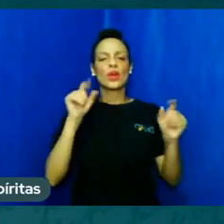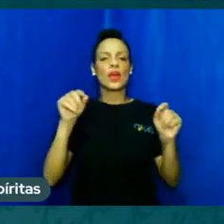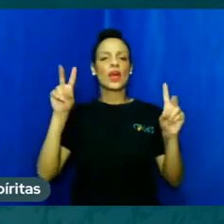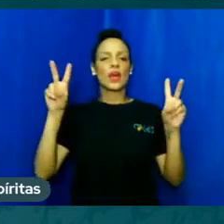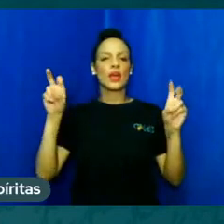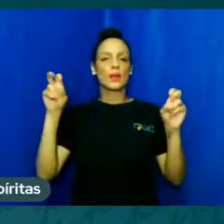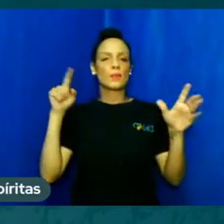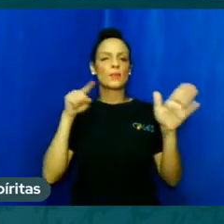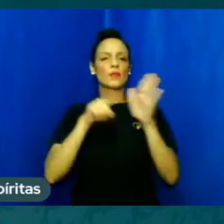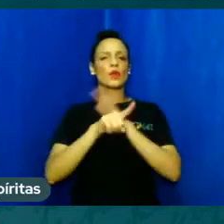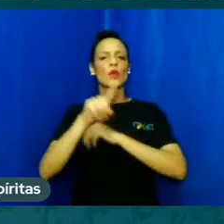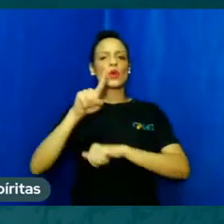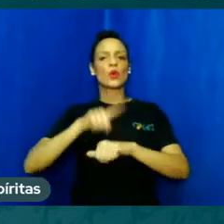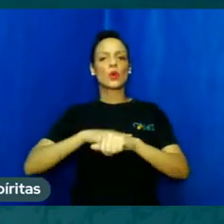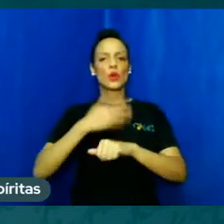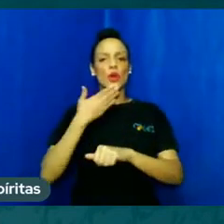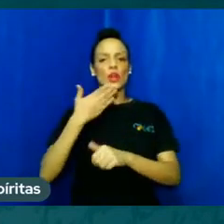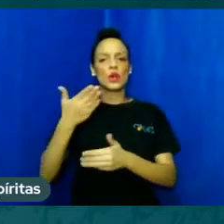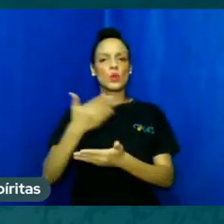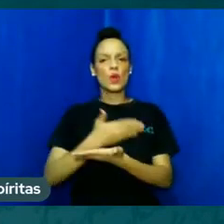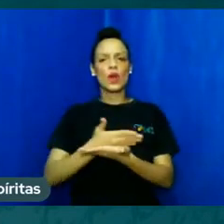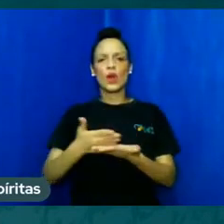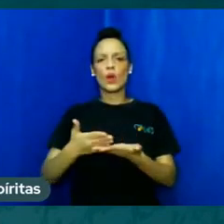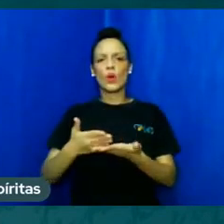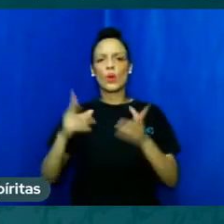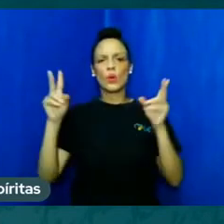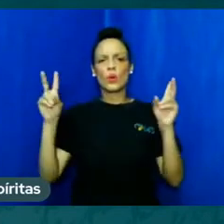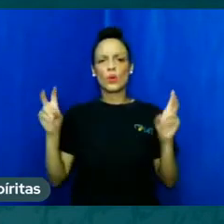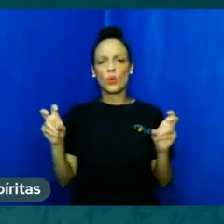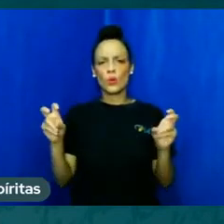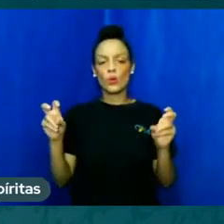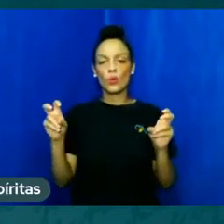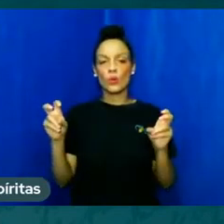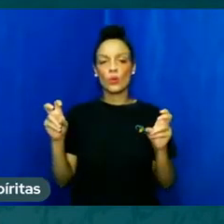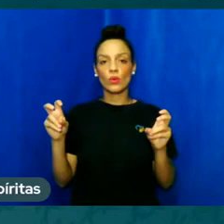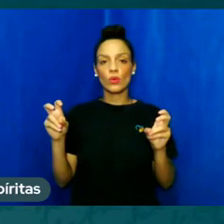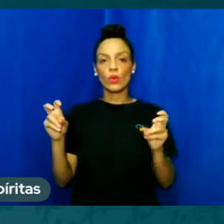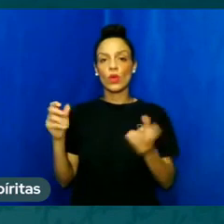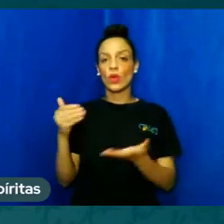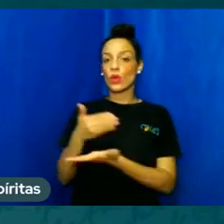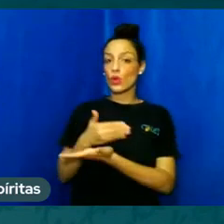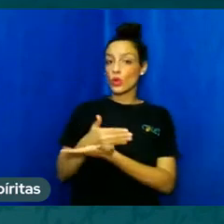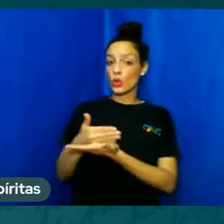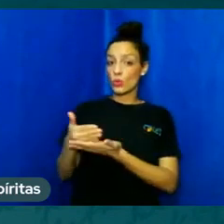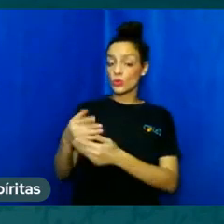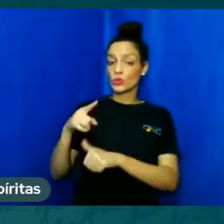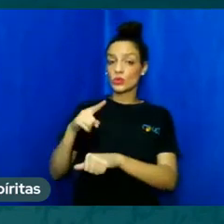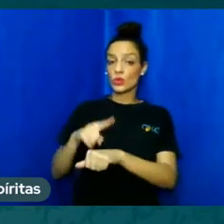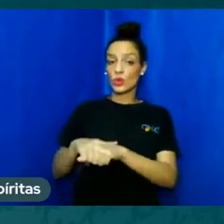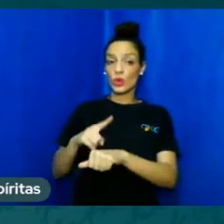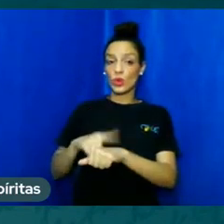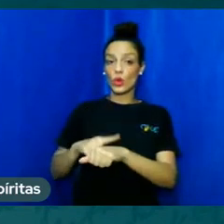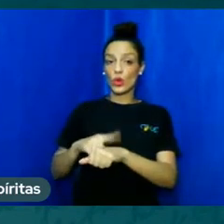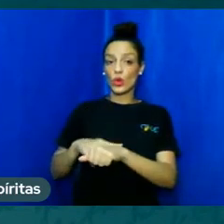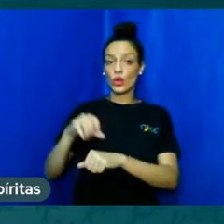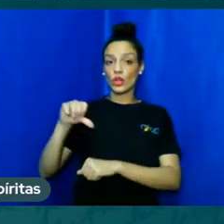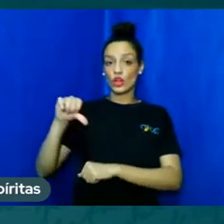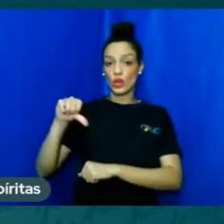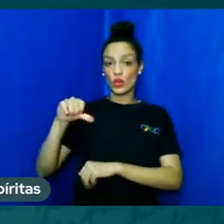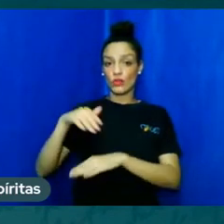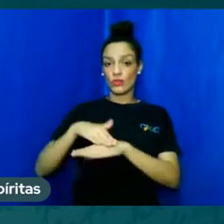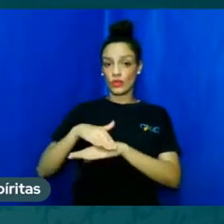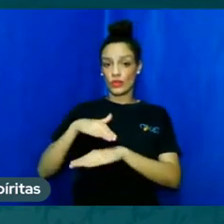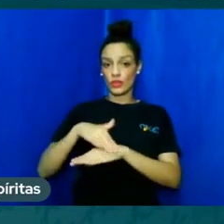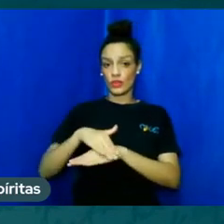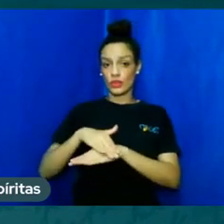Iniciou às 9h, 21h de Brasília. Vem o horário de Brasília, 21h.